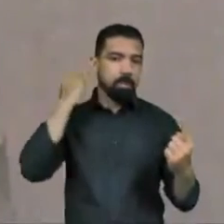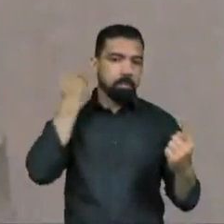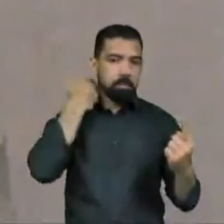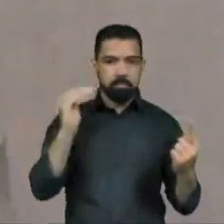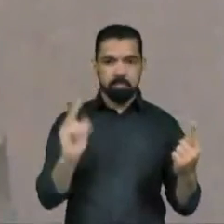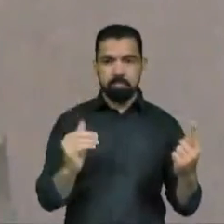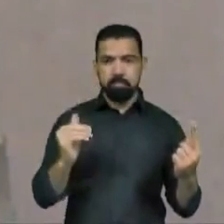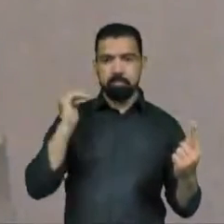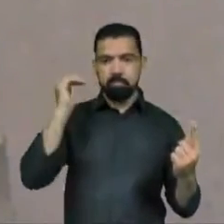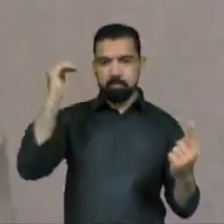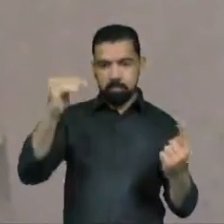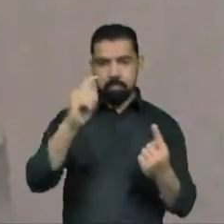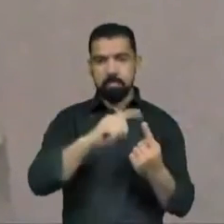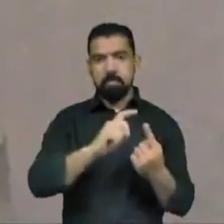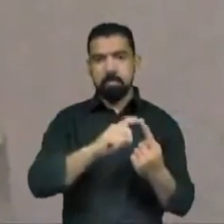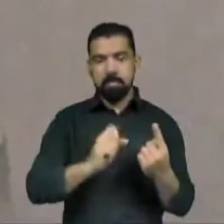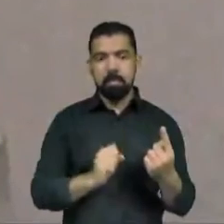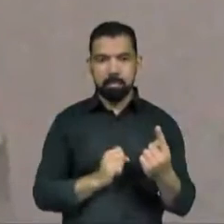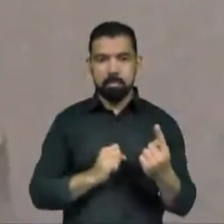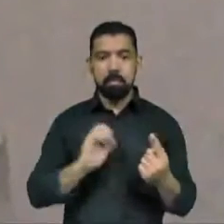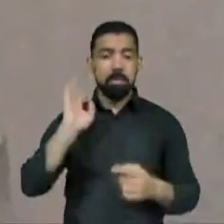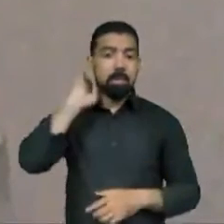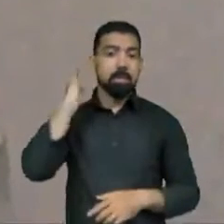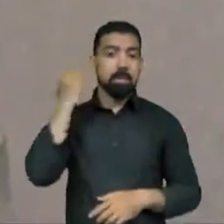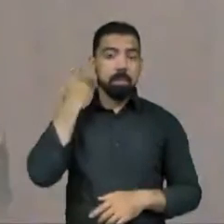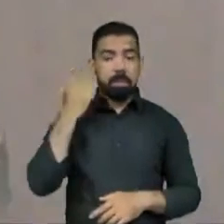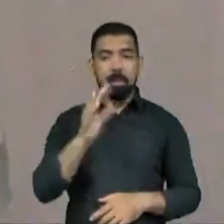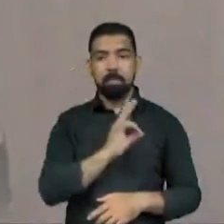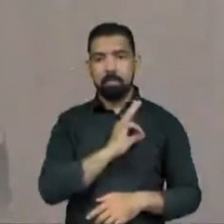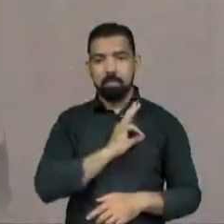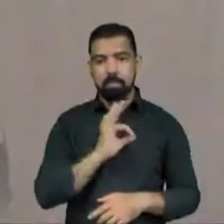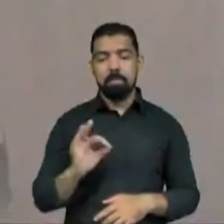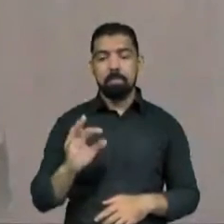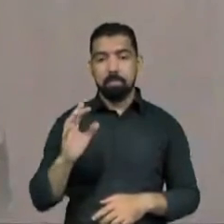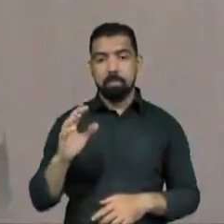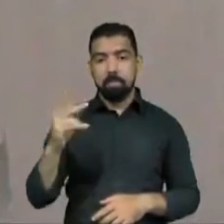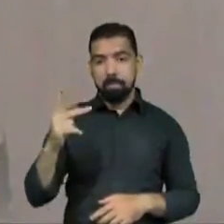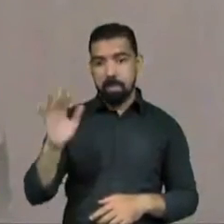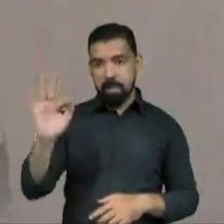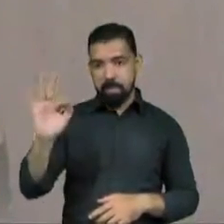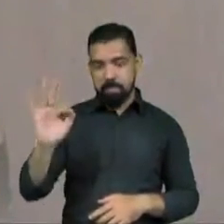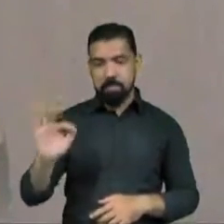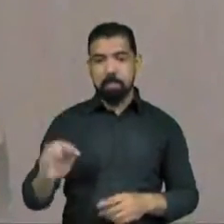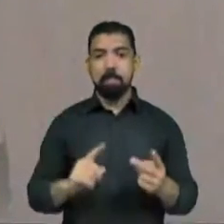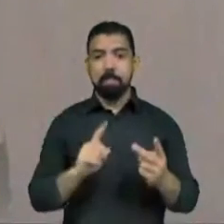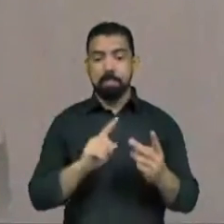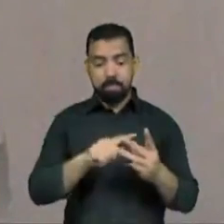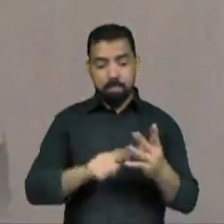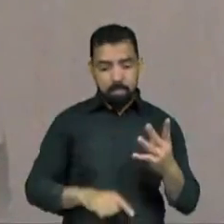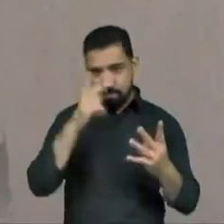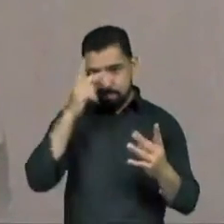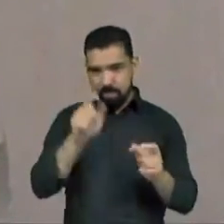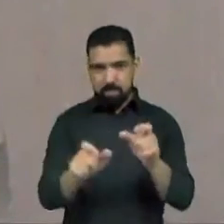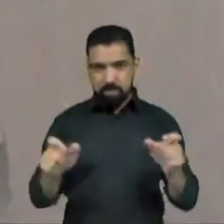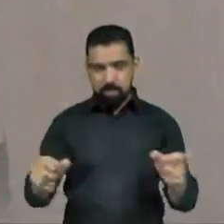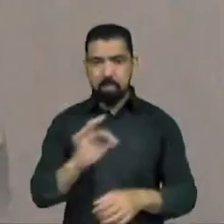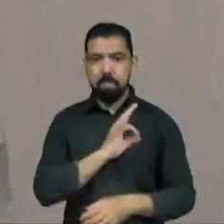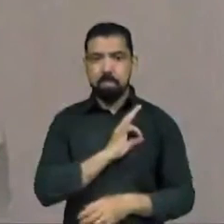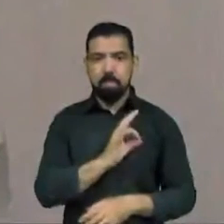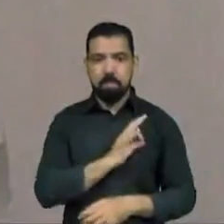um delegado da Polícia Federal, três agentes da Polícia Federal, em cumprimento absolutamente, inclusive,